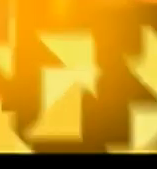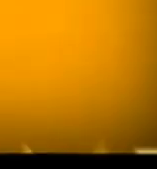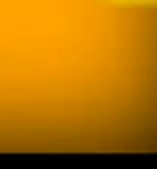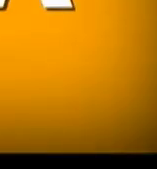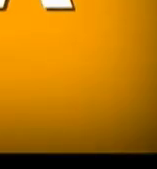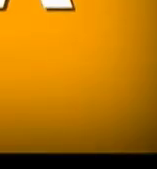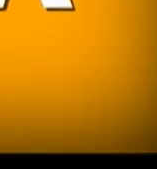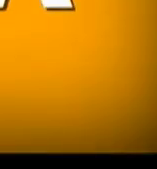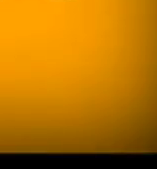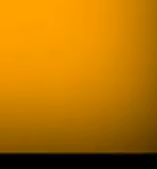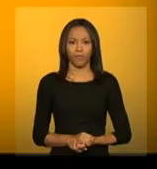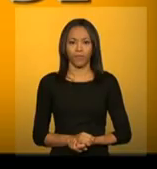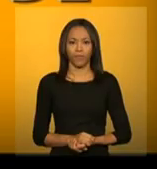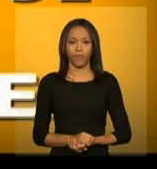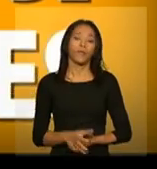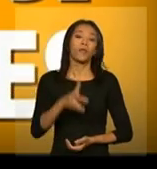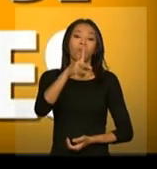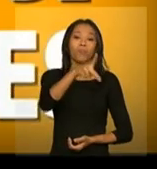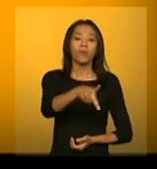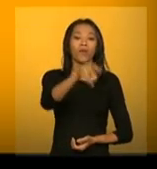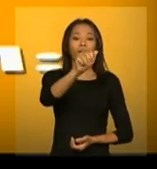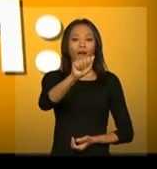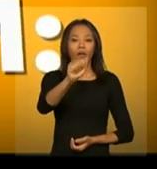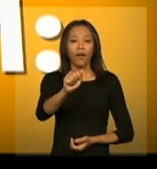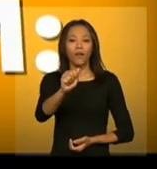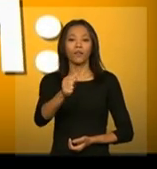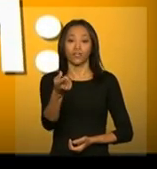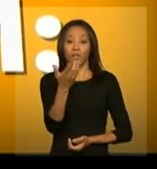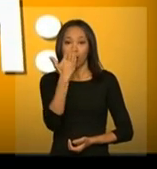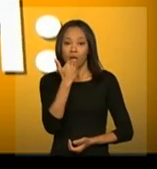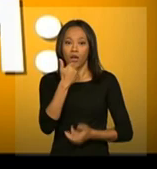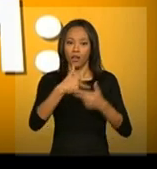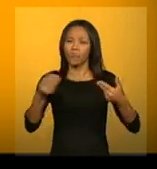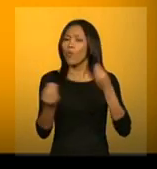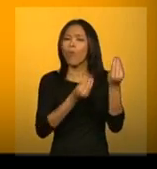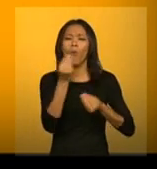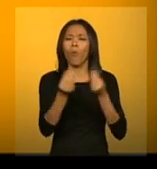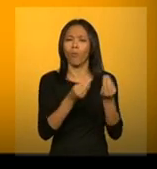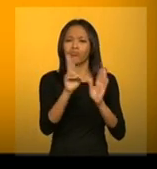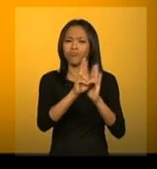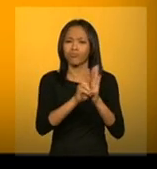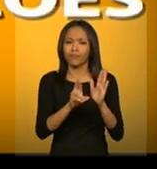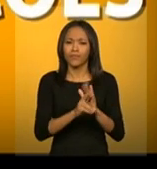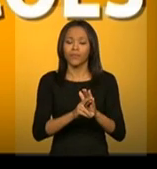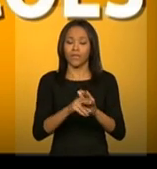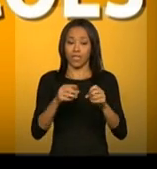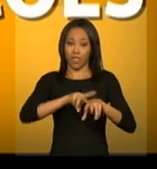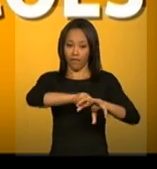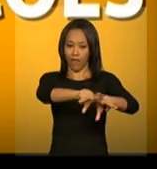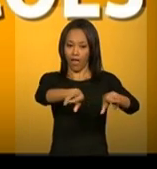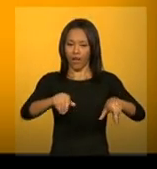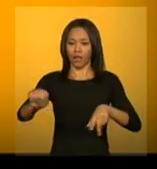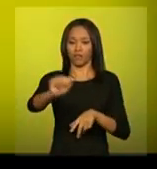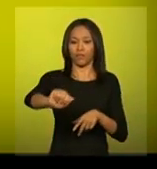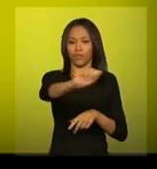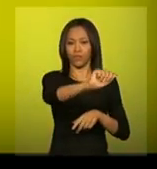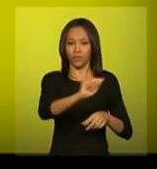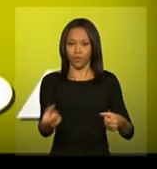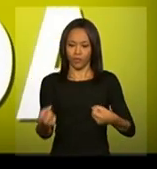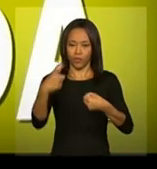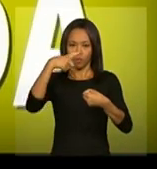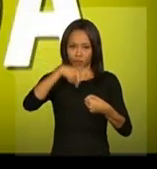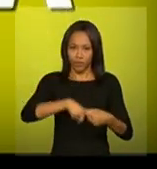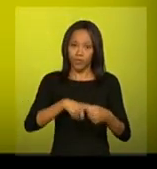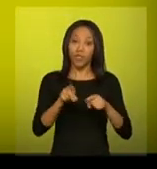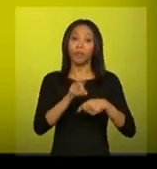O PAA, formação de estoques, funciona assim. Cooperativas e associações acessam